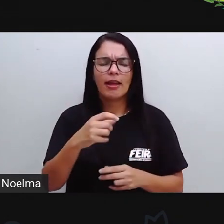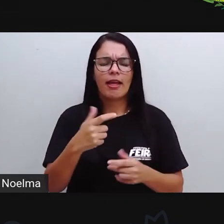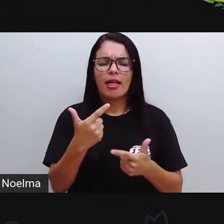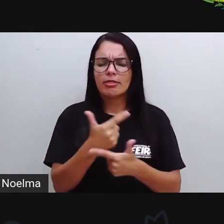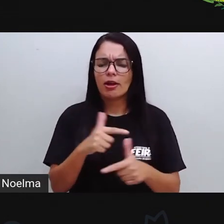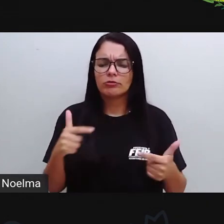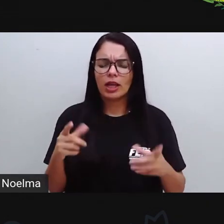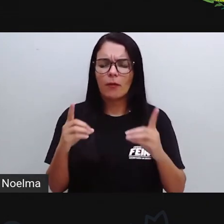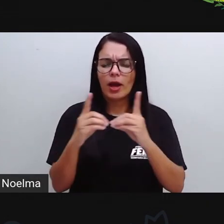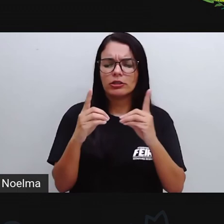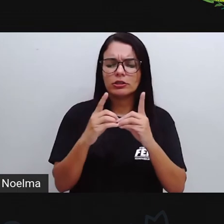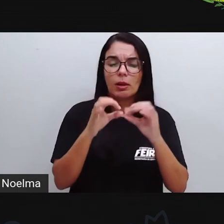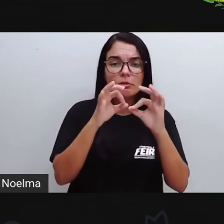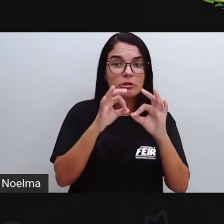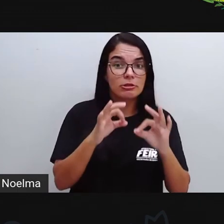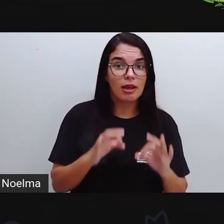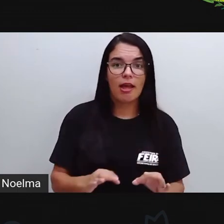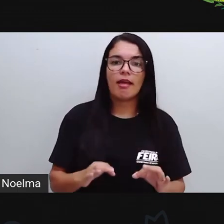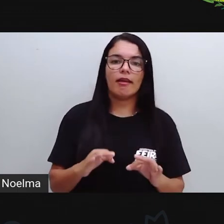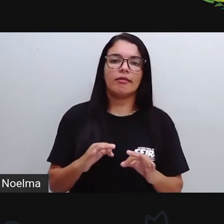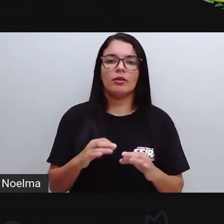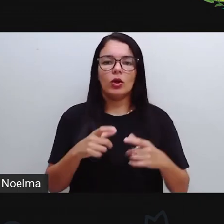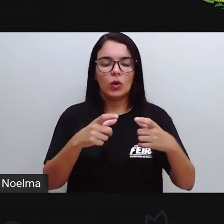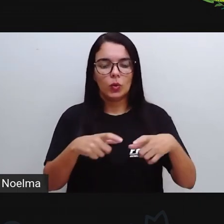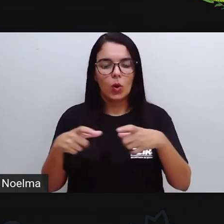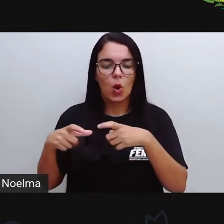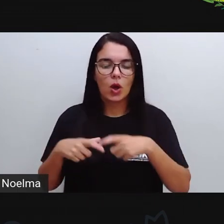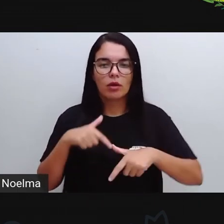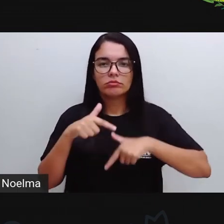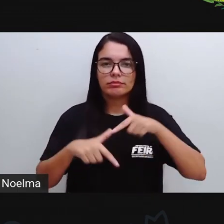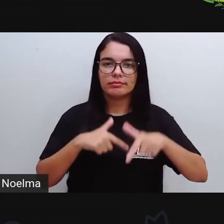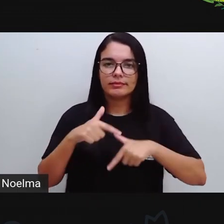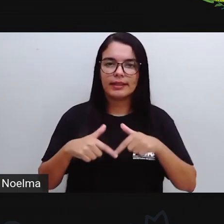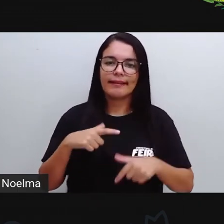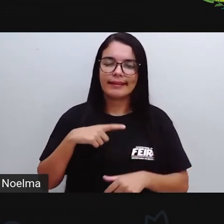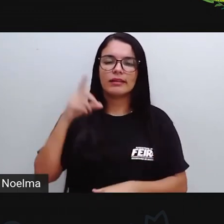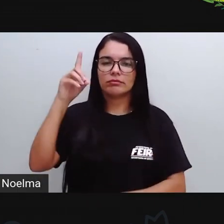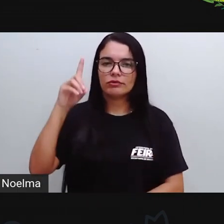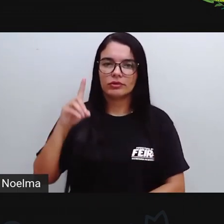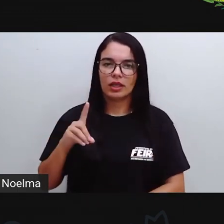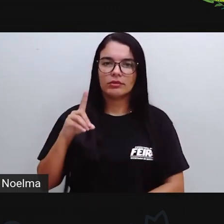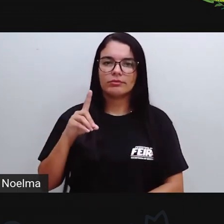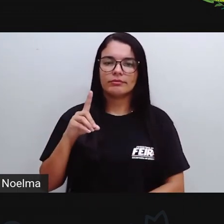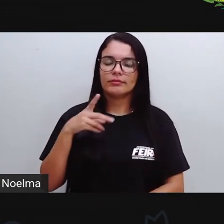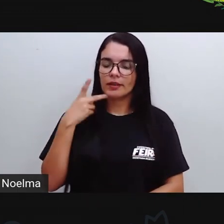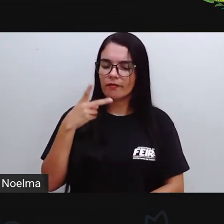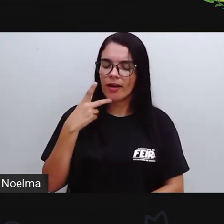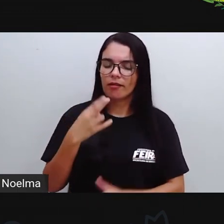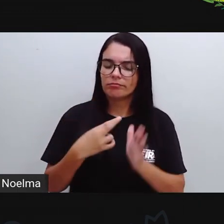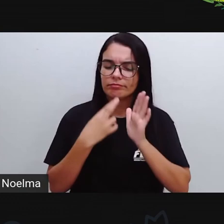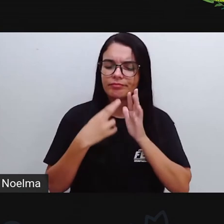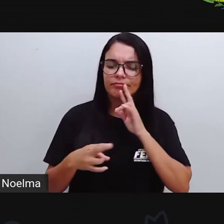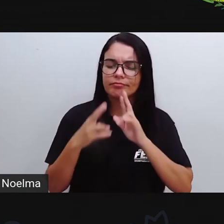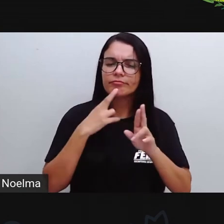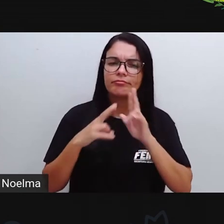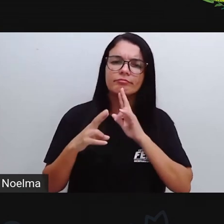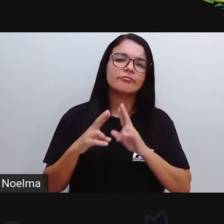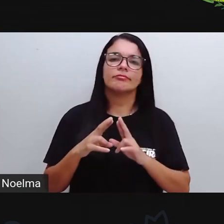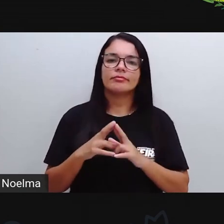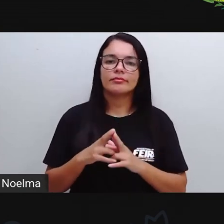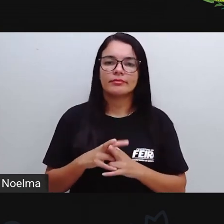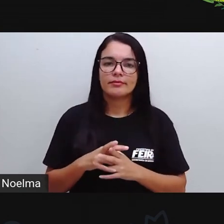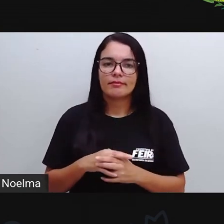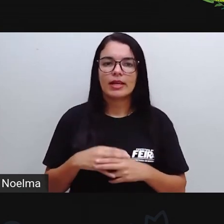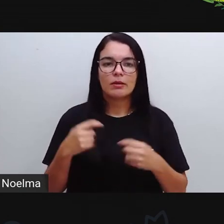Algum problema Alguma falha Em relação A esse serviço Nós temos o direito De cobrar Caso Esse serviço Deixe de ser prestado A gente